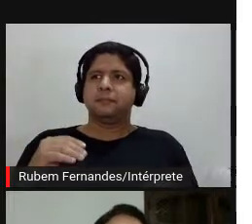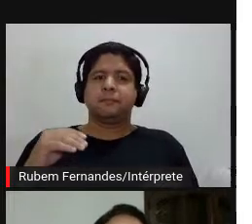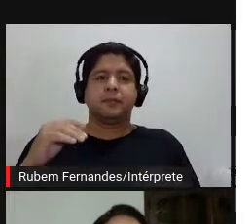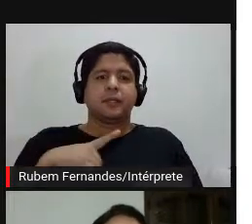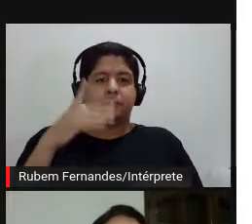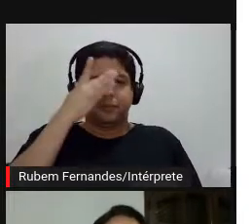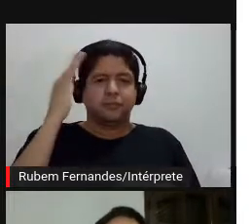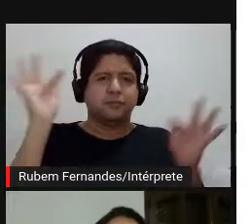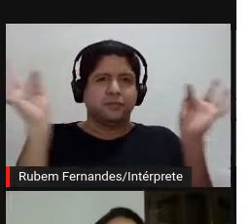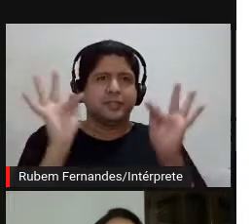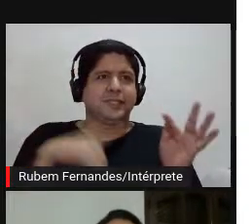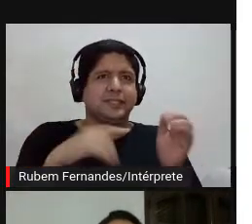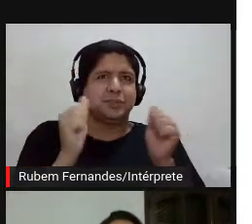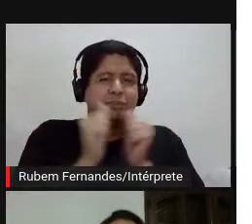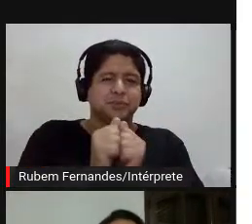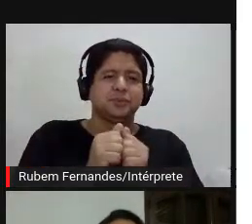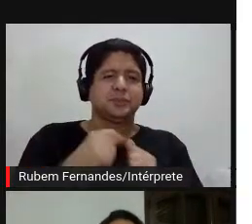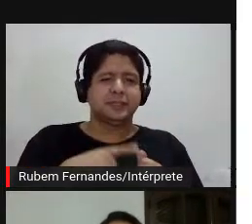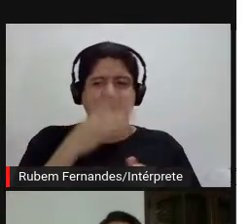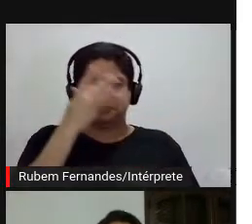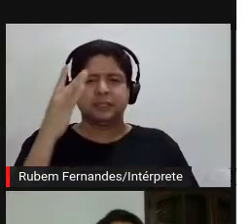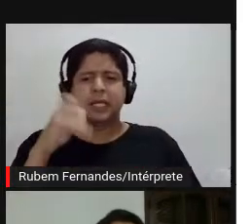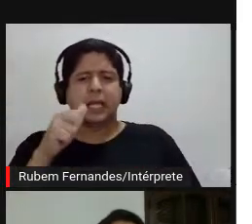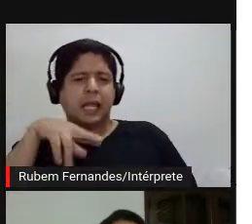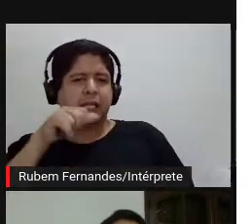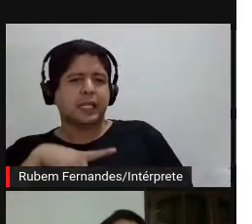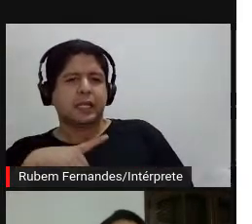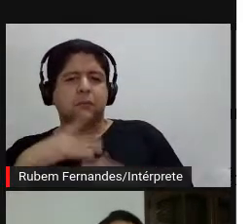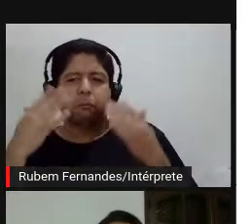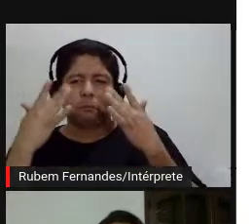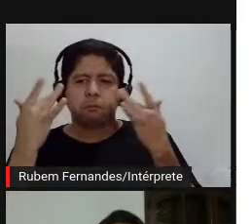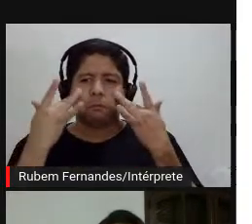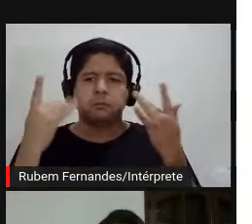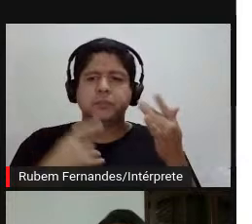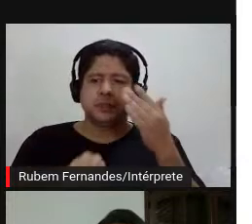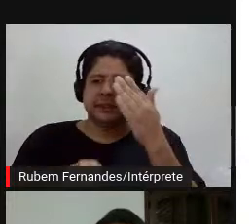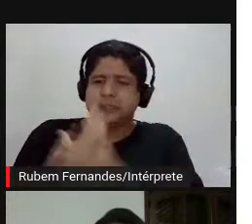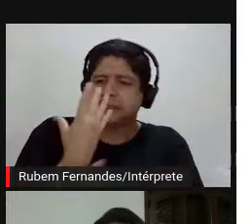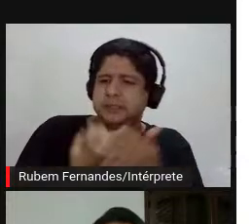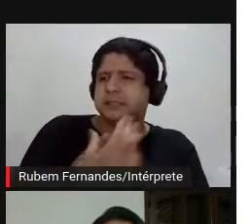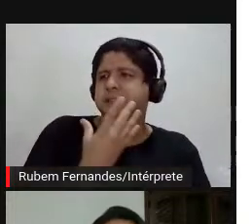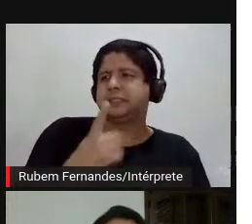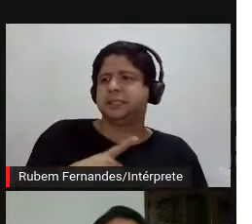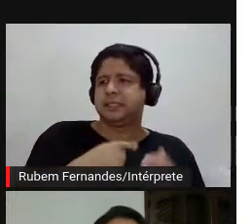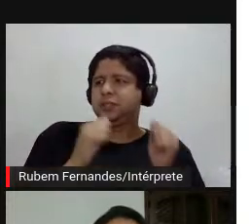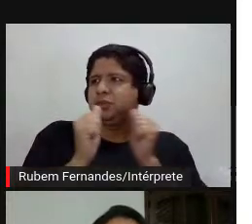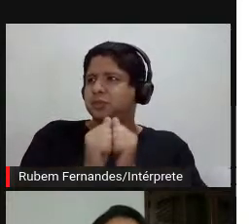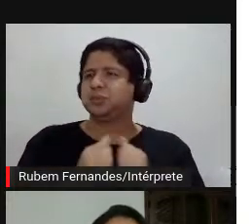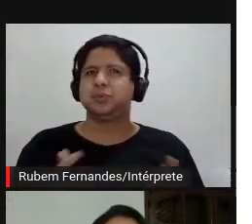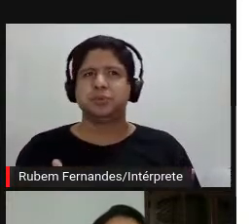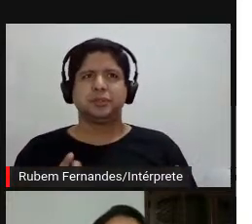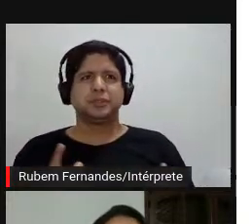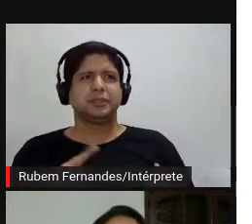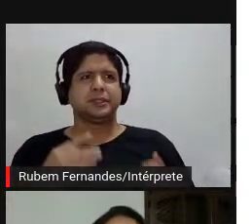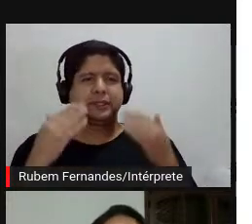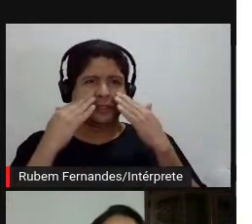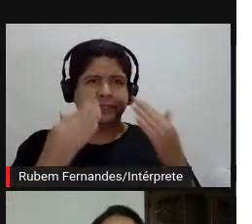aqui hoje com a Ana, vendo uma artista que cria esses contextos de apresentação do trabalho,